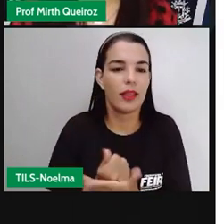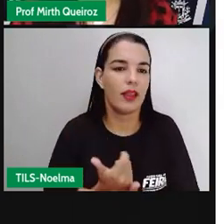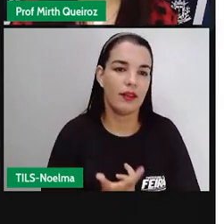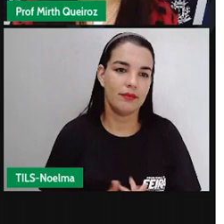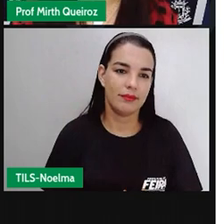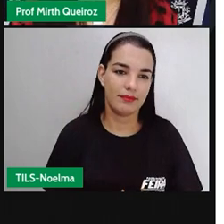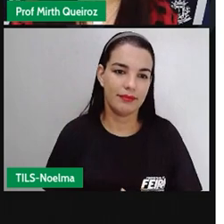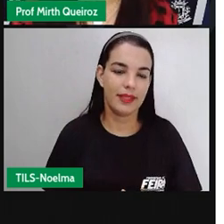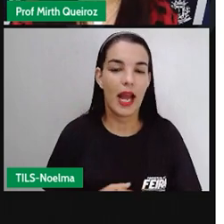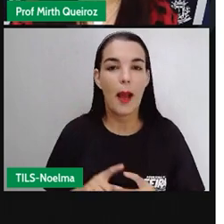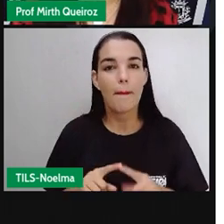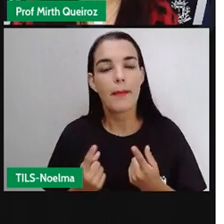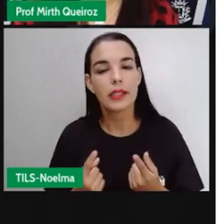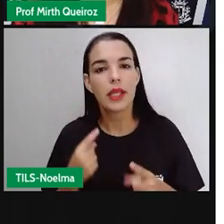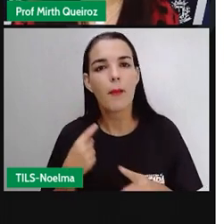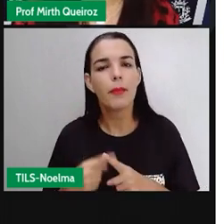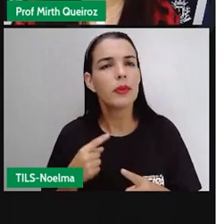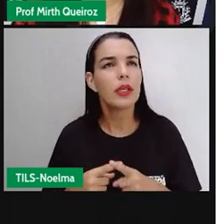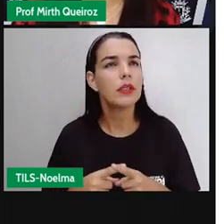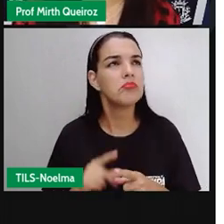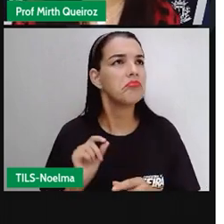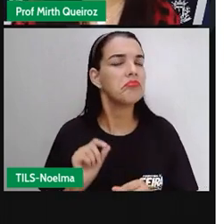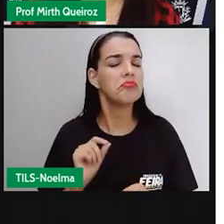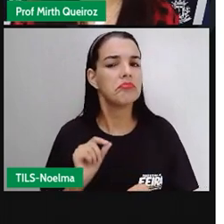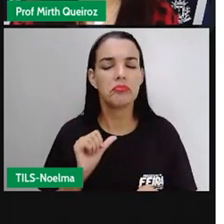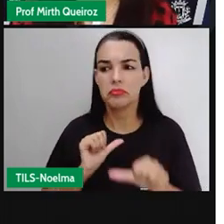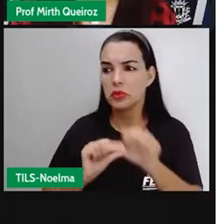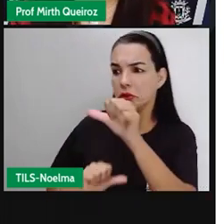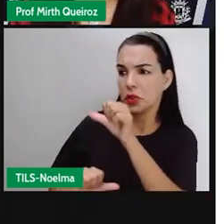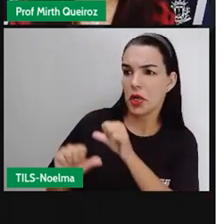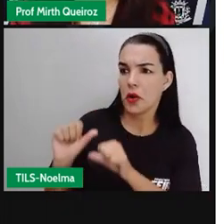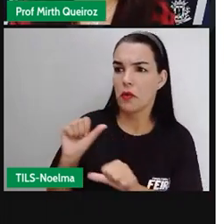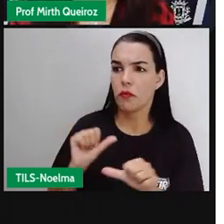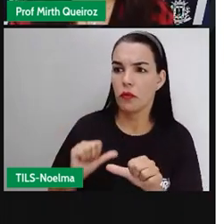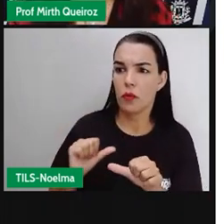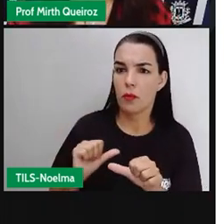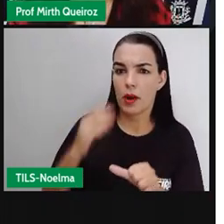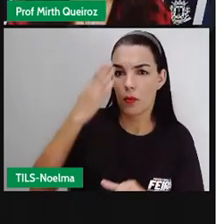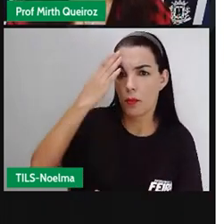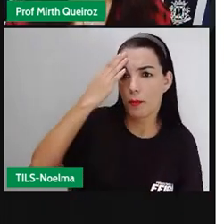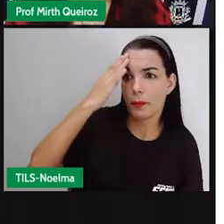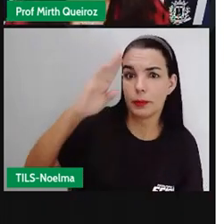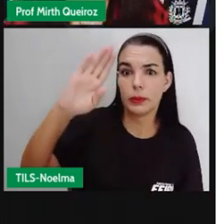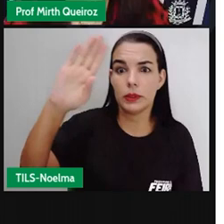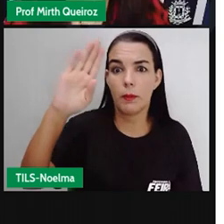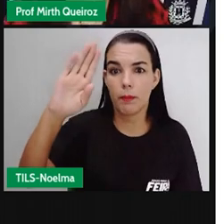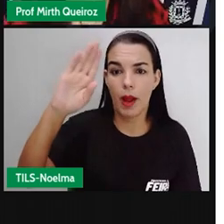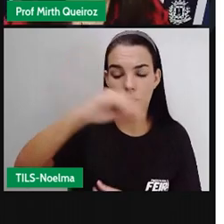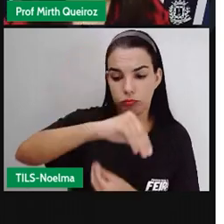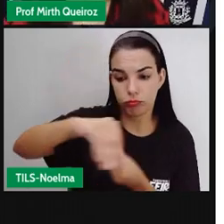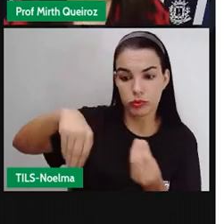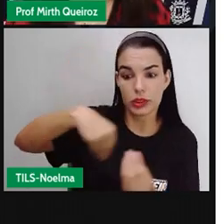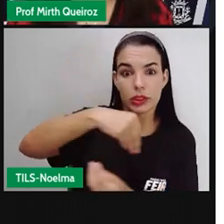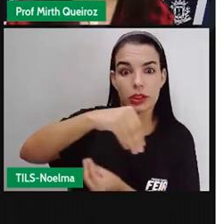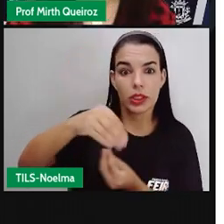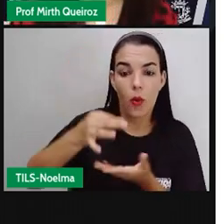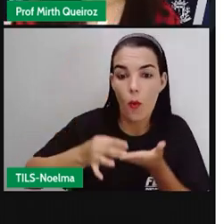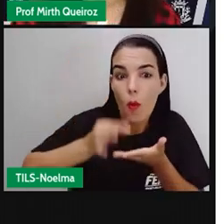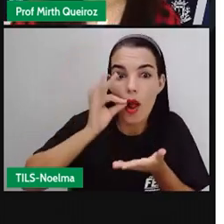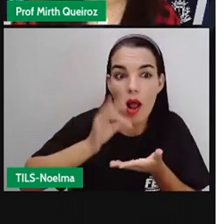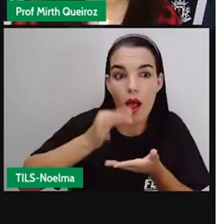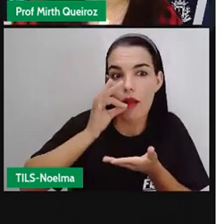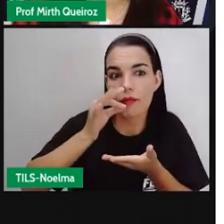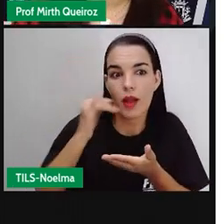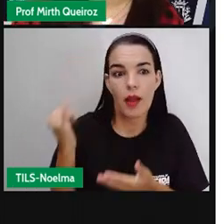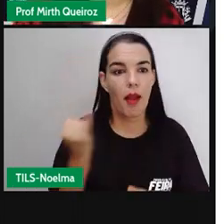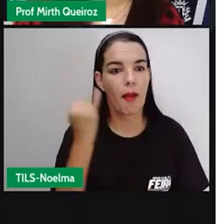transformar o cultivo da iguaria no importante ciclo do café? Por que transformar o café que antes